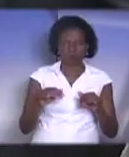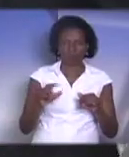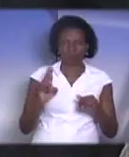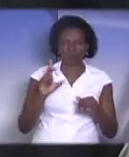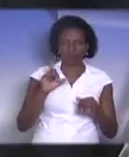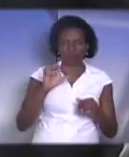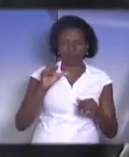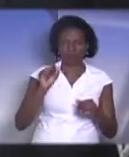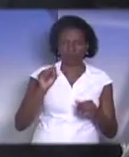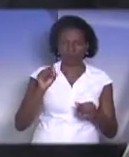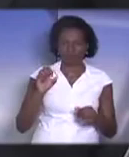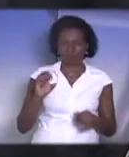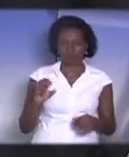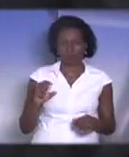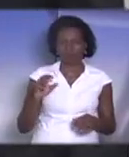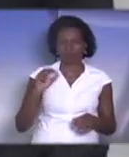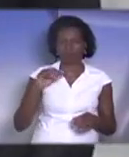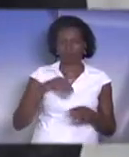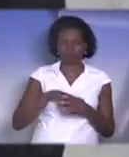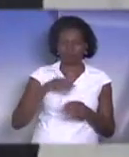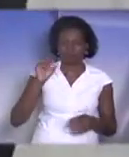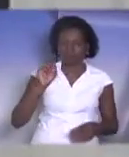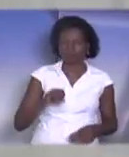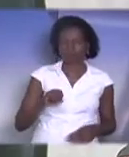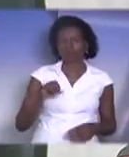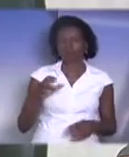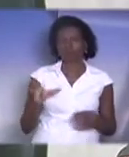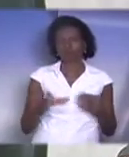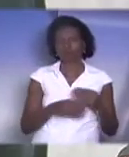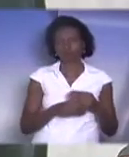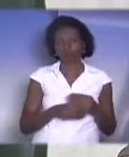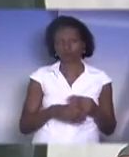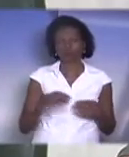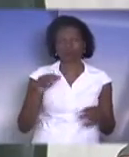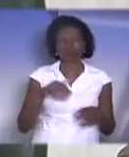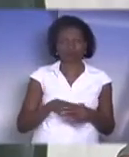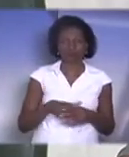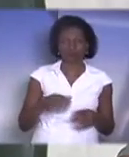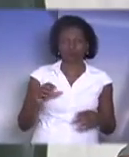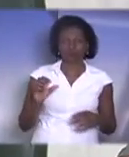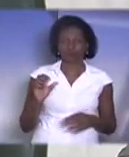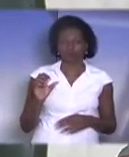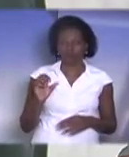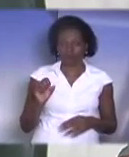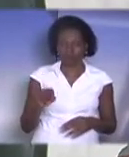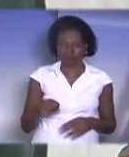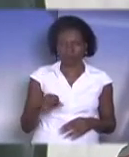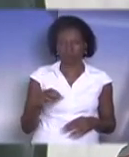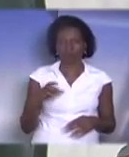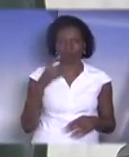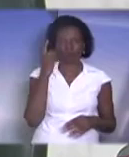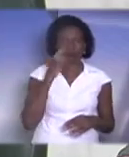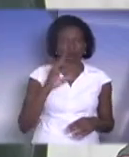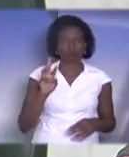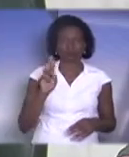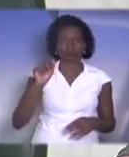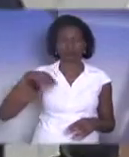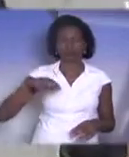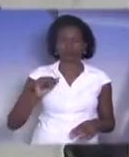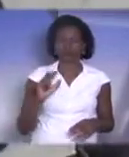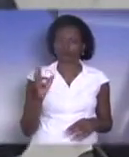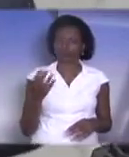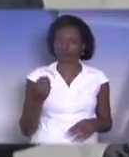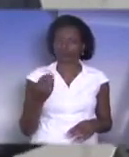Tassinari. Votar favorável à emenda aglutinativa. Está registrado o voto de vossa excelência. Deputado Ramalho da Construção.